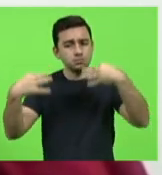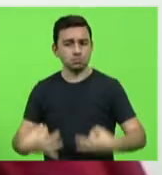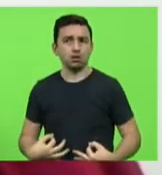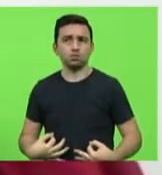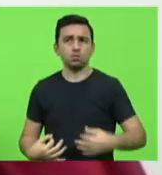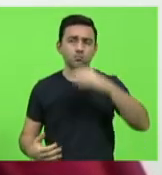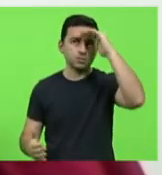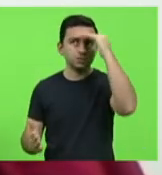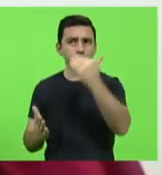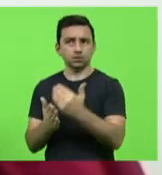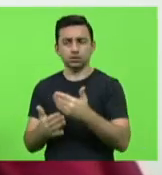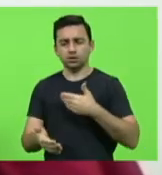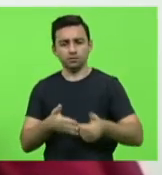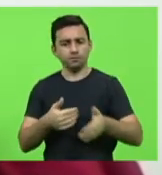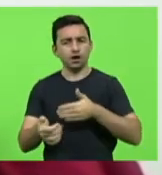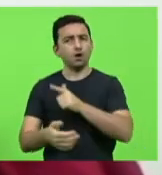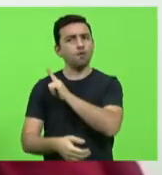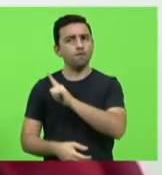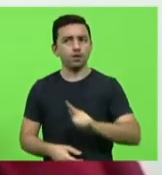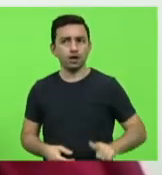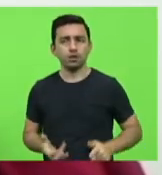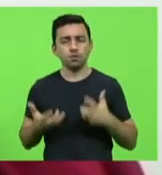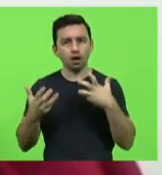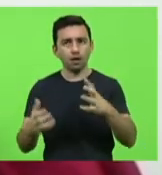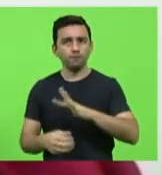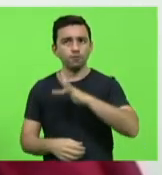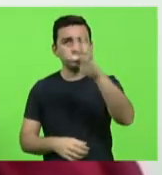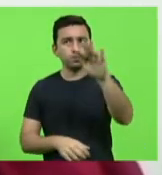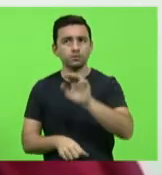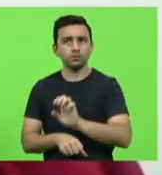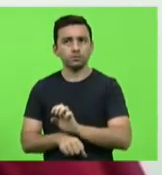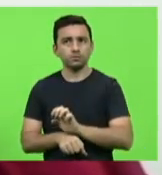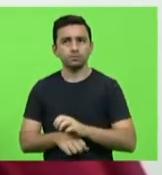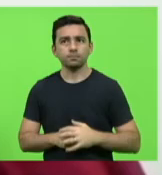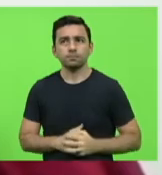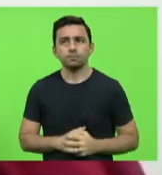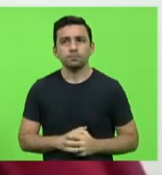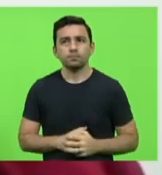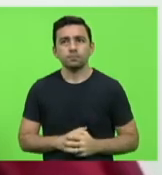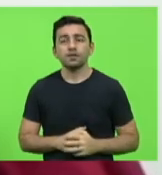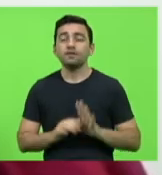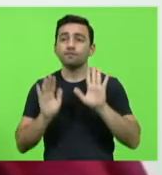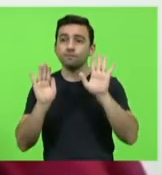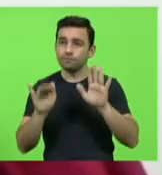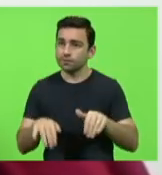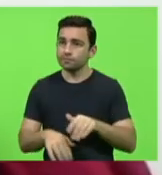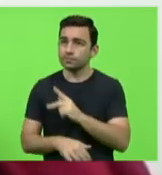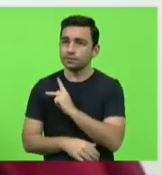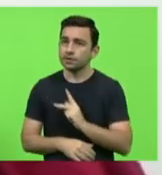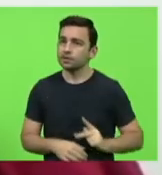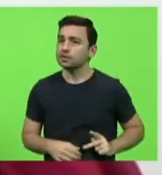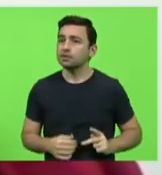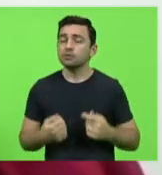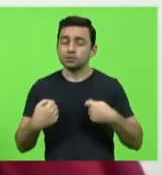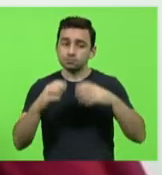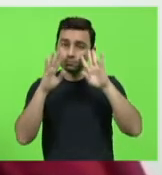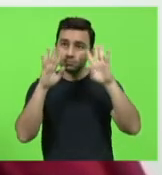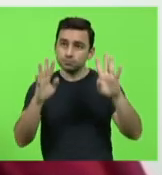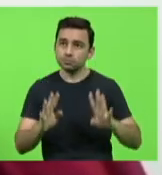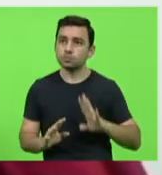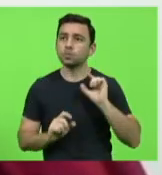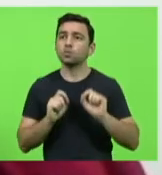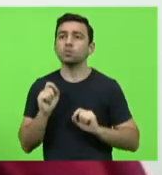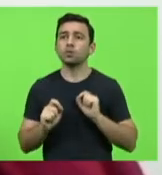qualquer governo que preza pelo futuro do seu Estado Por fim presidente chamo a atenção mais uma vez